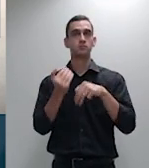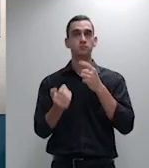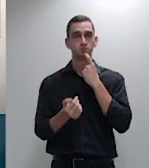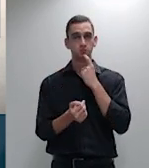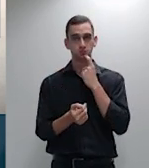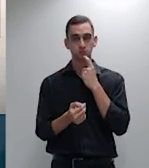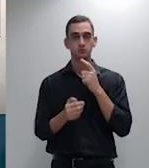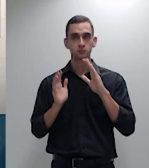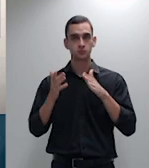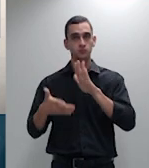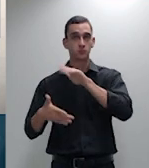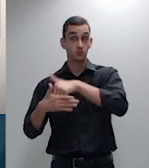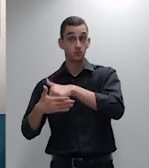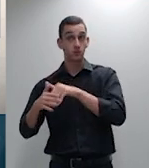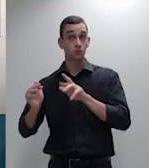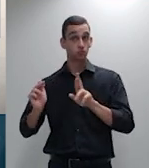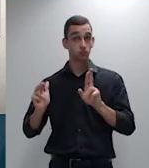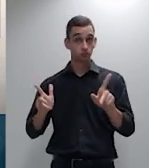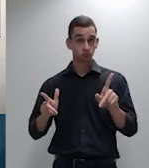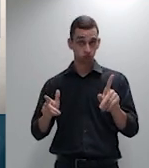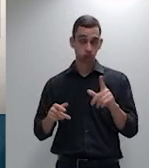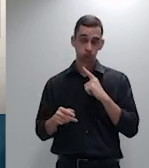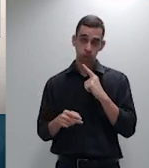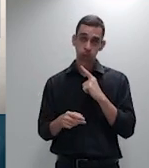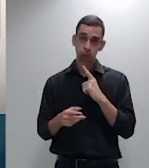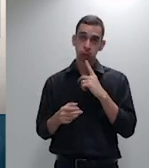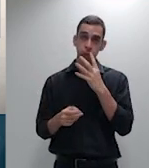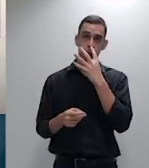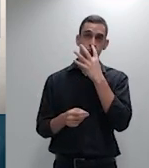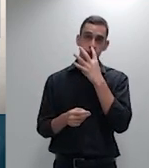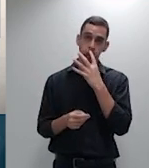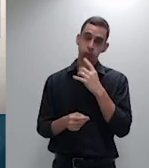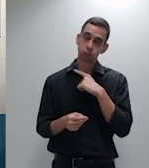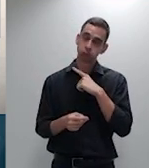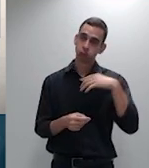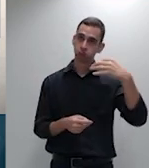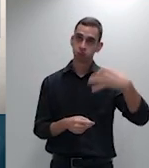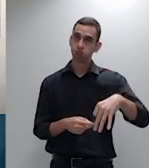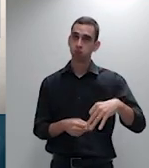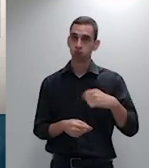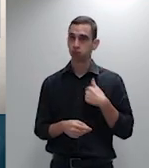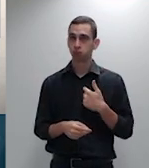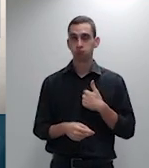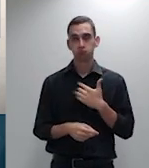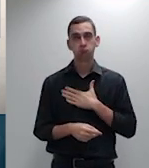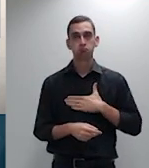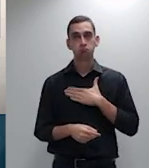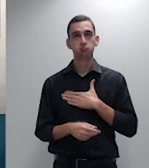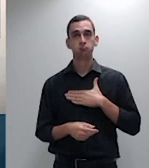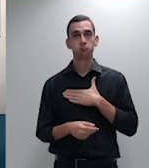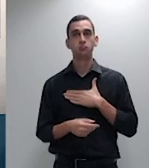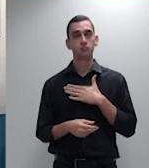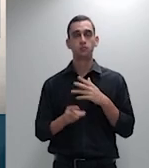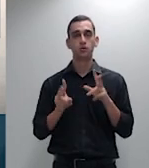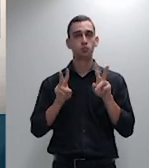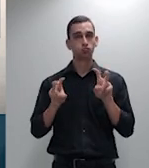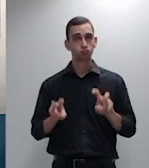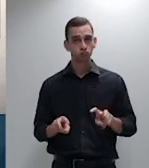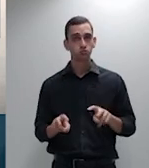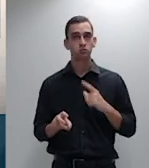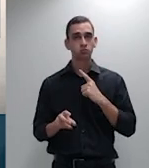impressionam as razões deduzidas por sua excelência com muita técnica como sempre mas